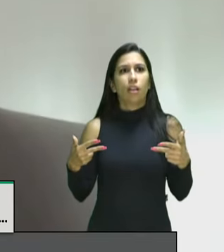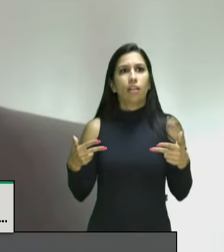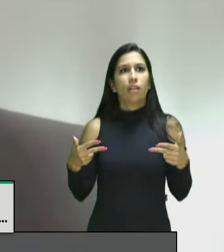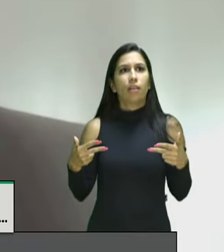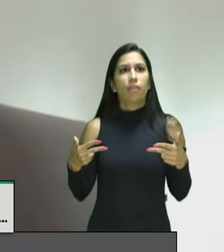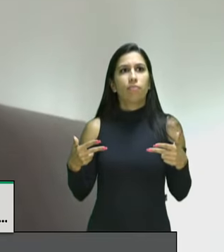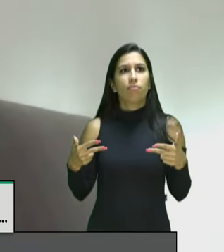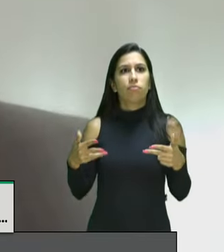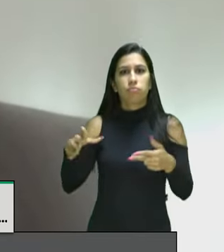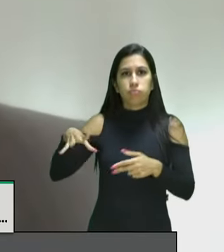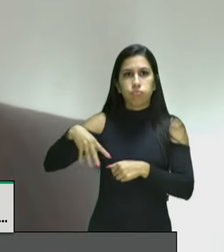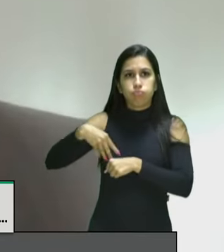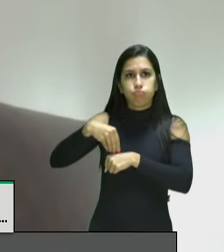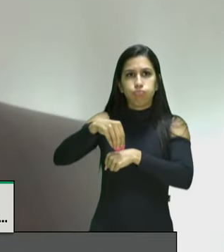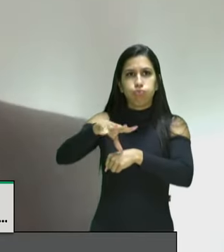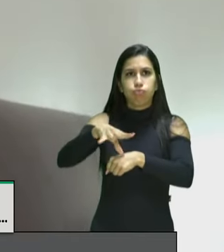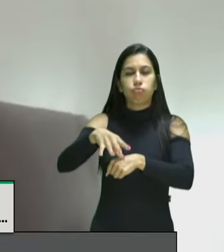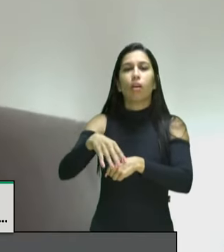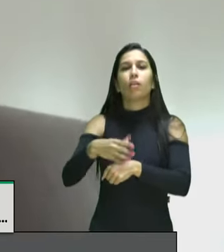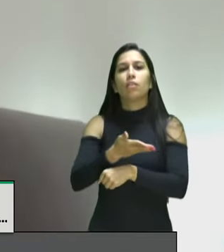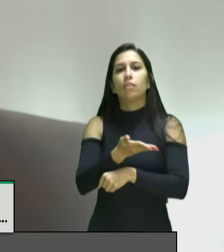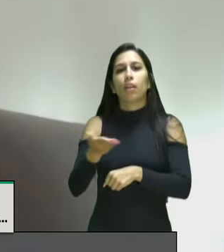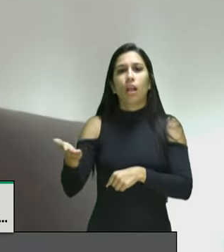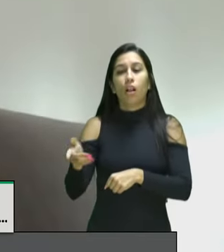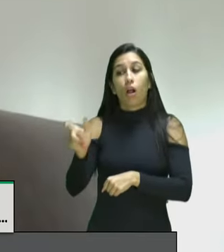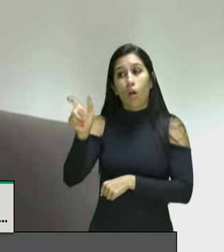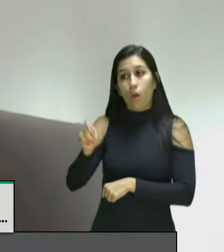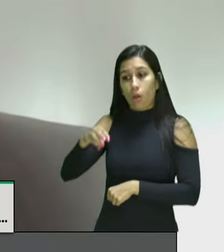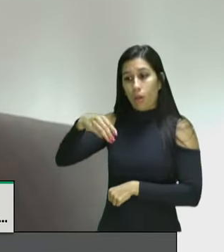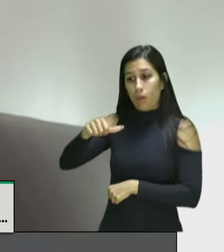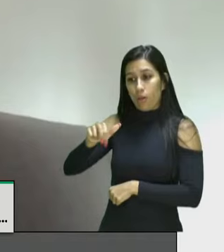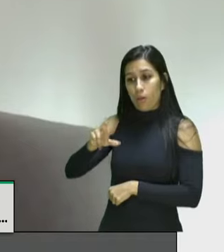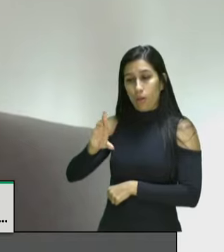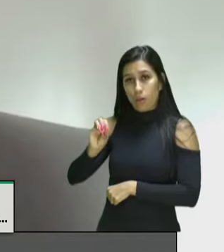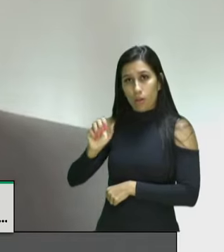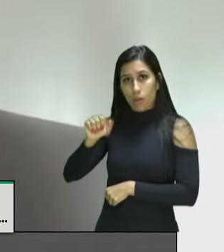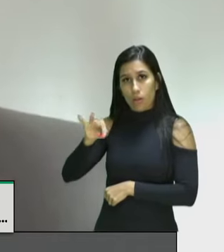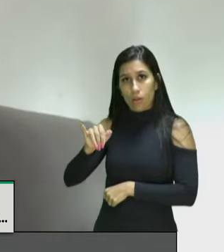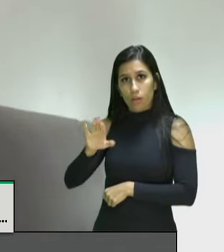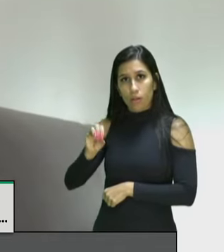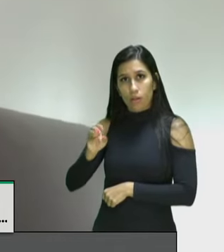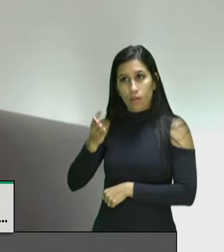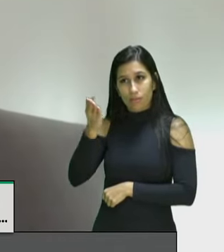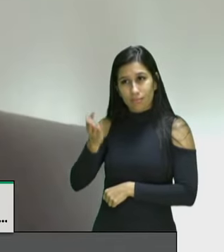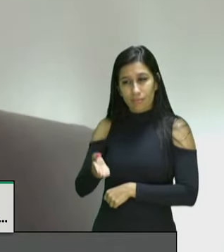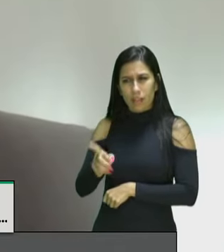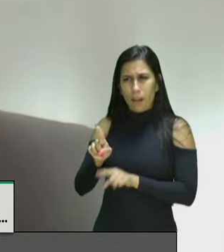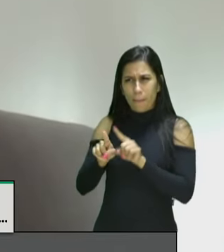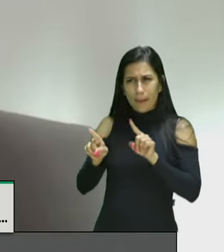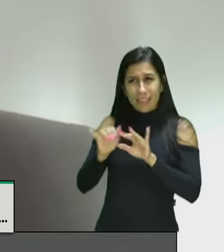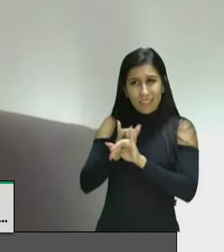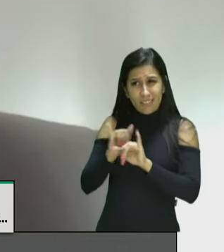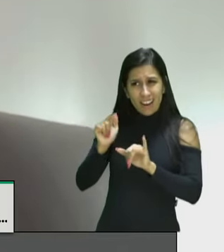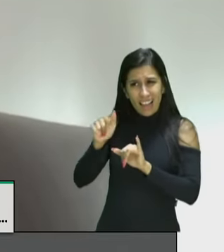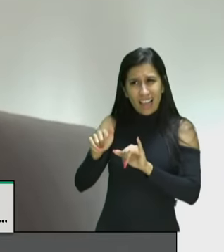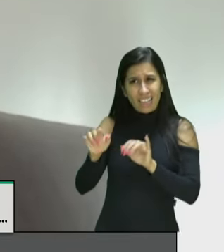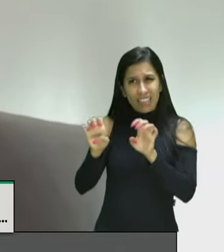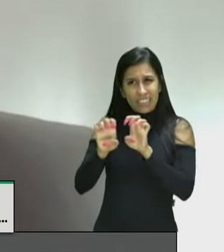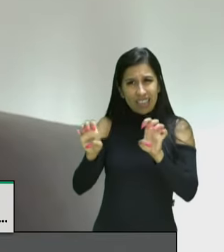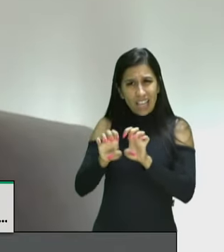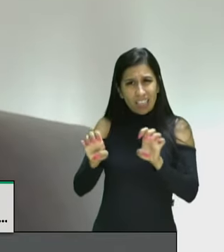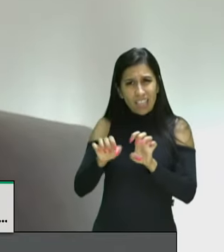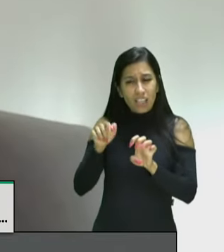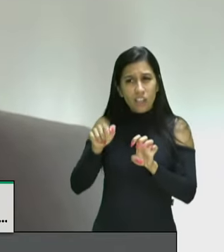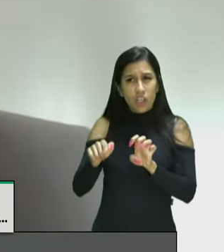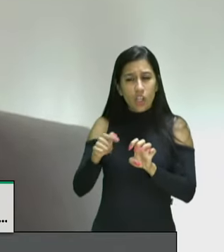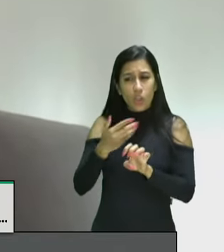fala brilhante do colega Marco Antônio do MPF mas dizer que essa estratégia política do governo atual de assinar